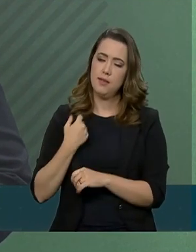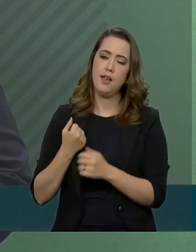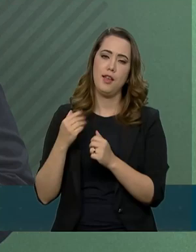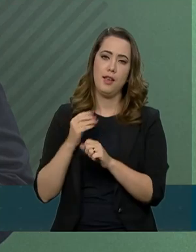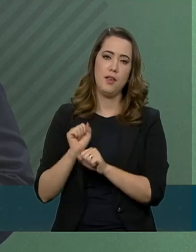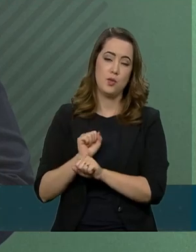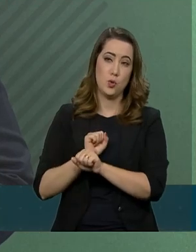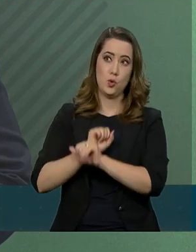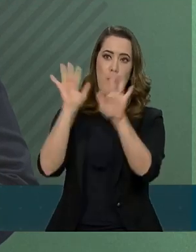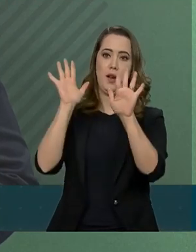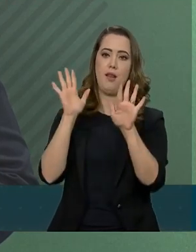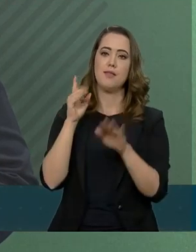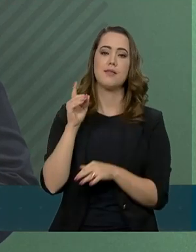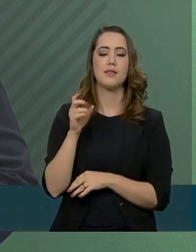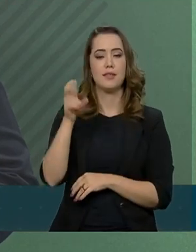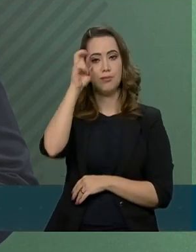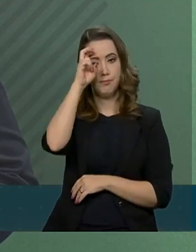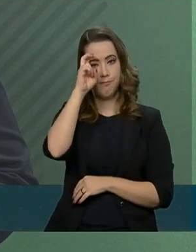Tá bom, obrigada.